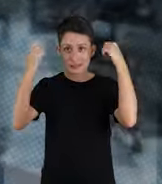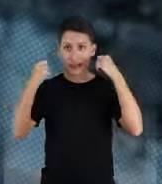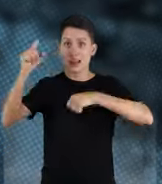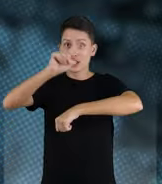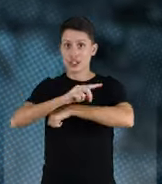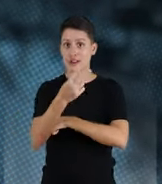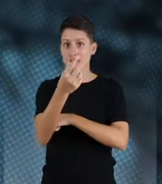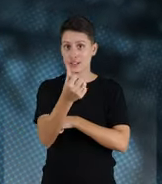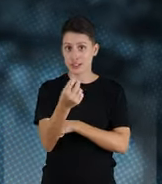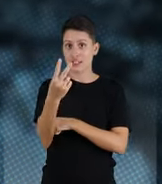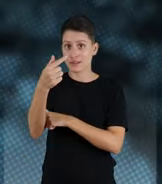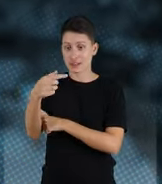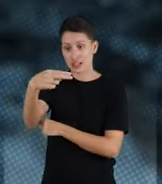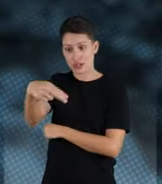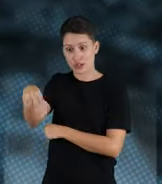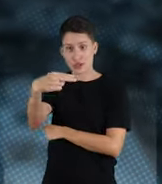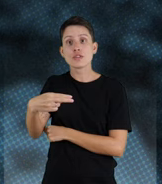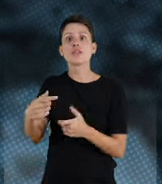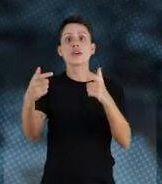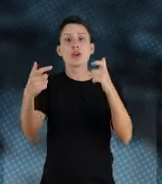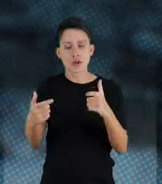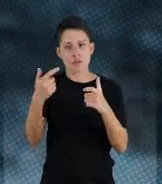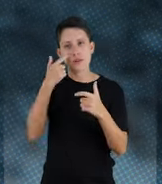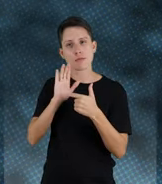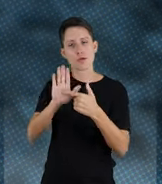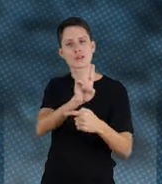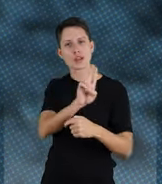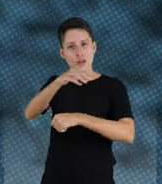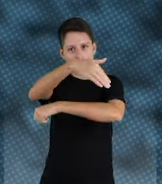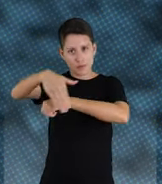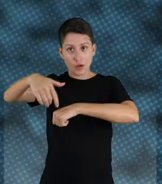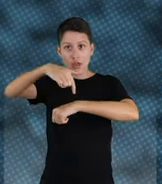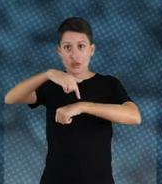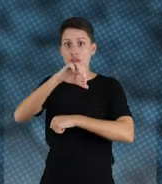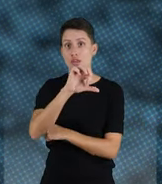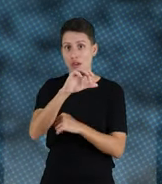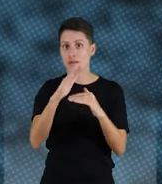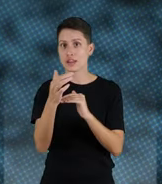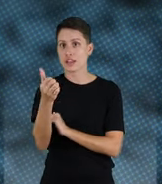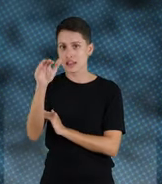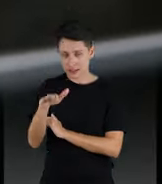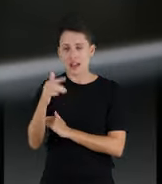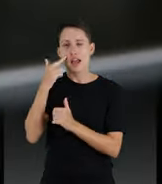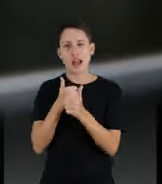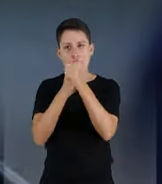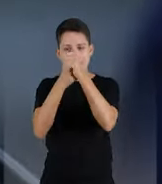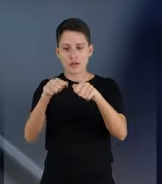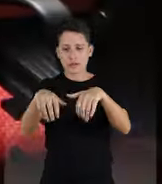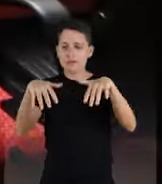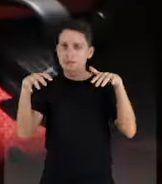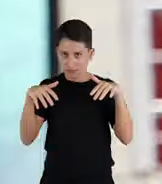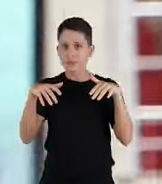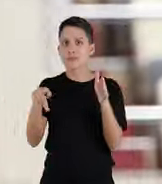Chapecó, dias 26 e 27 de novembro, no Complexo de Eventos Tabajara, das 9 às 18 horas. Acompanhe a